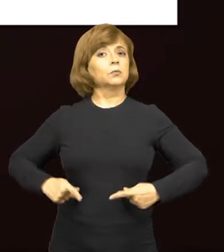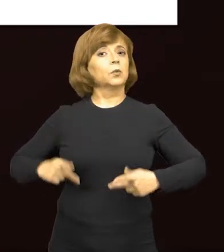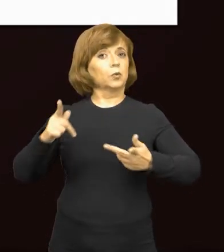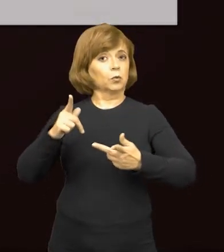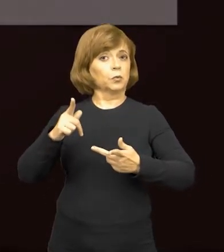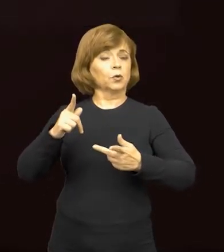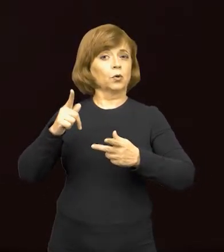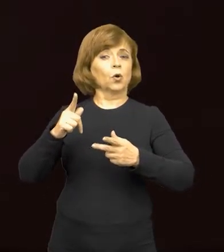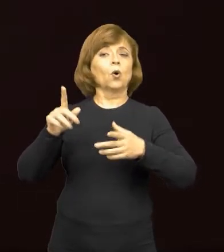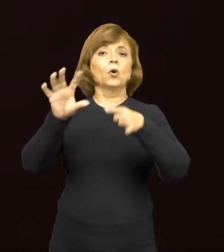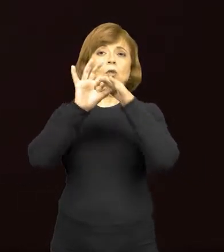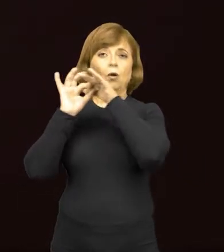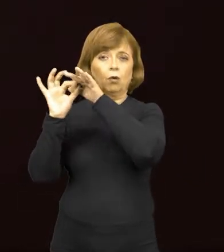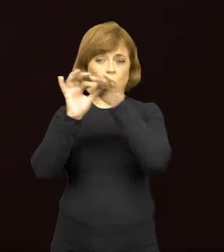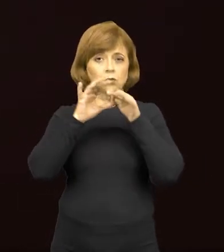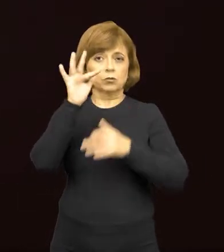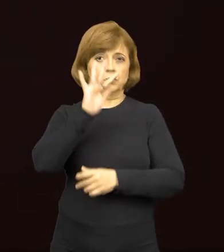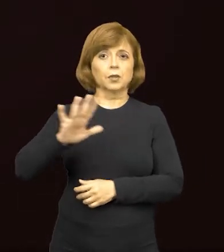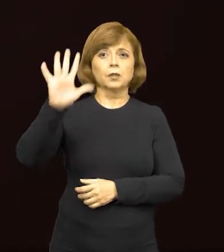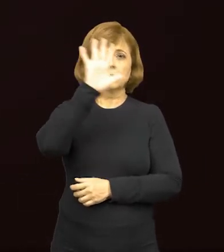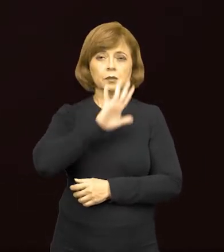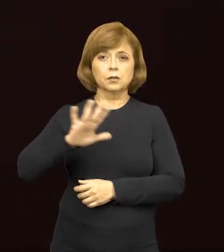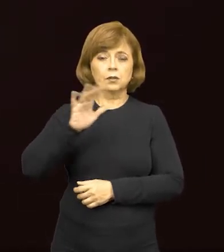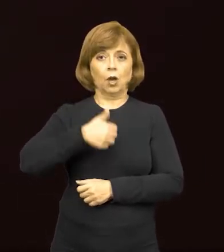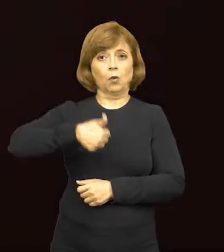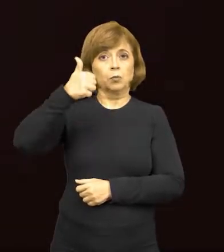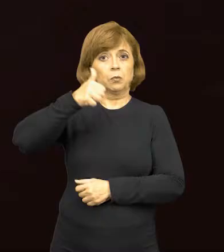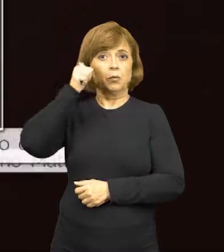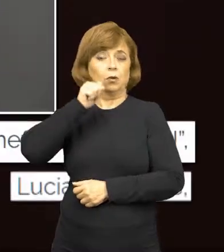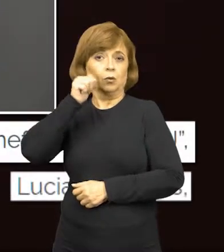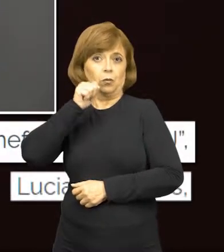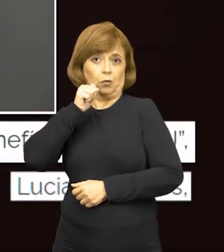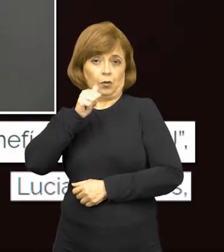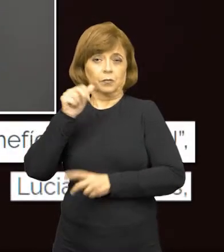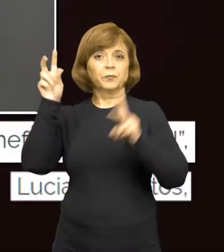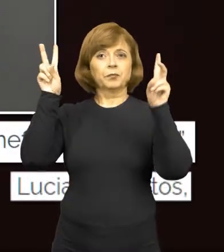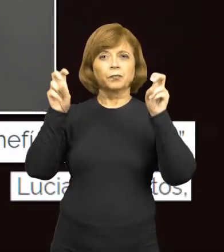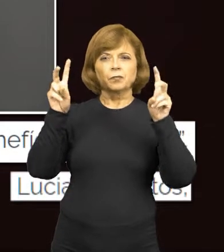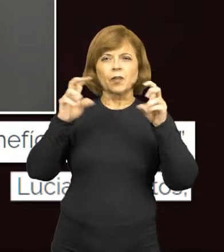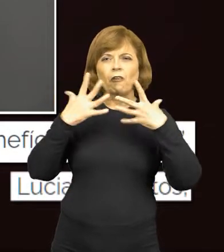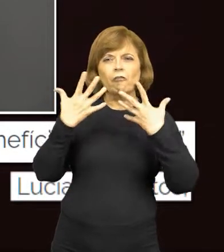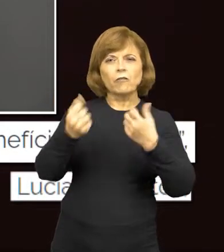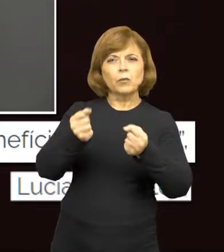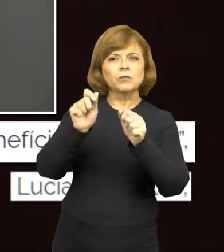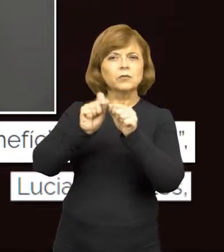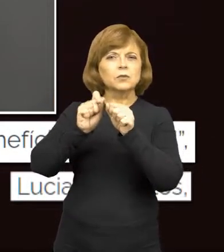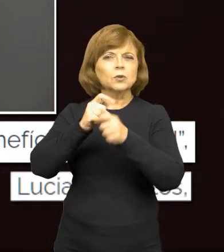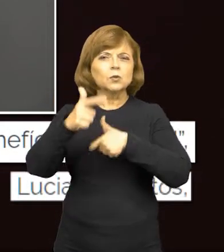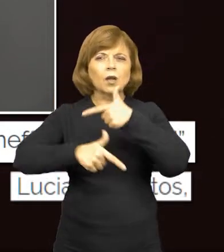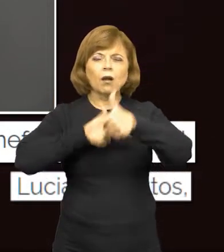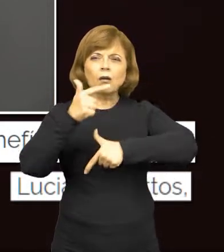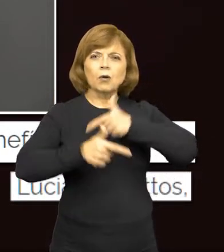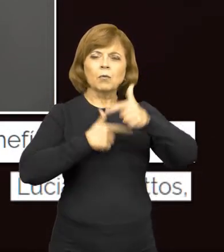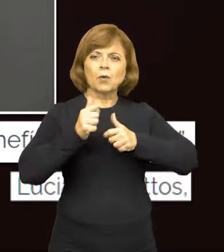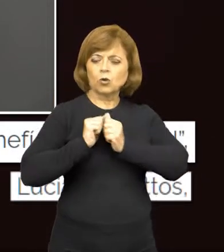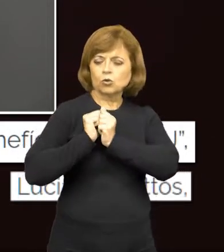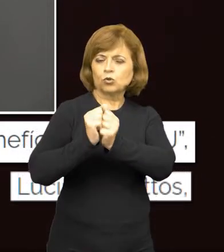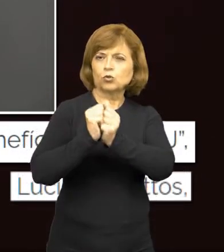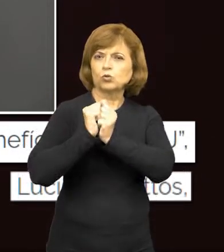sendo a primeira representante do Rio de Janeiro na função. Abre aspas. Faremos um trabalho conjunto que irá